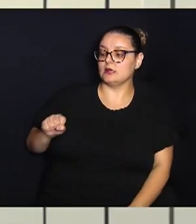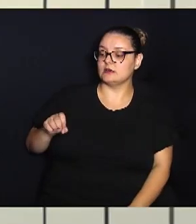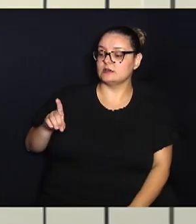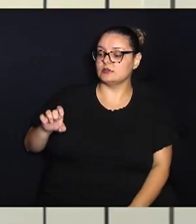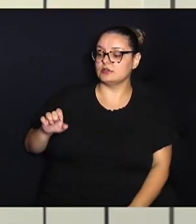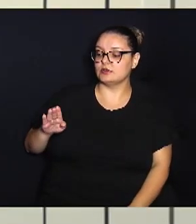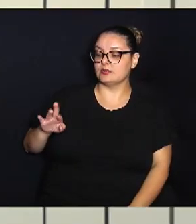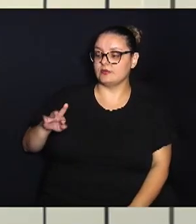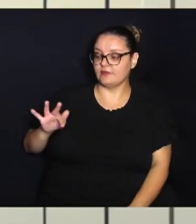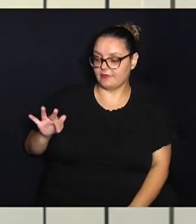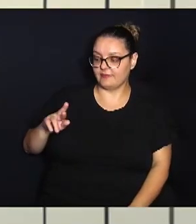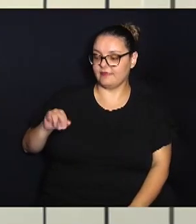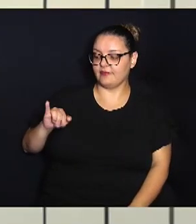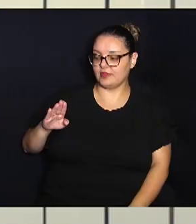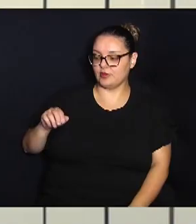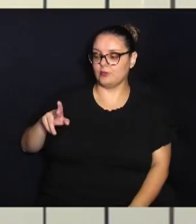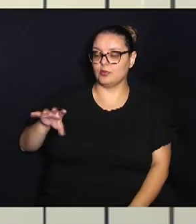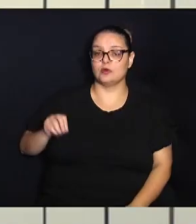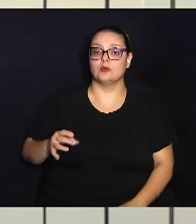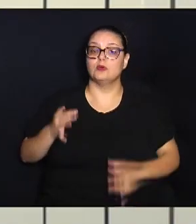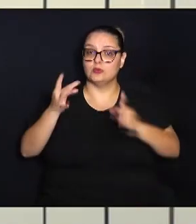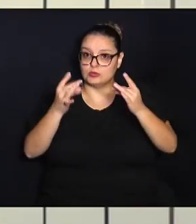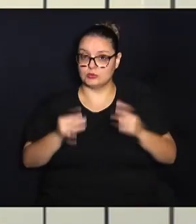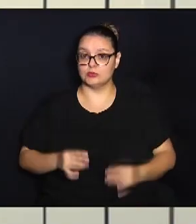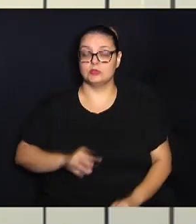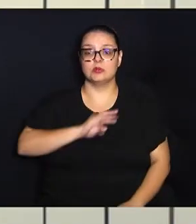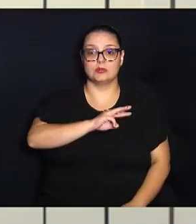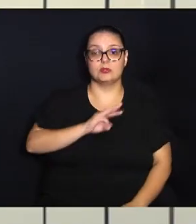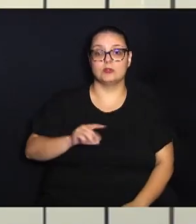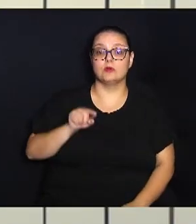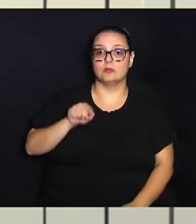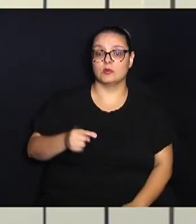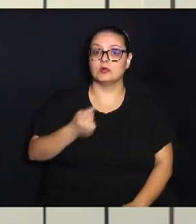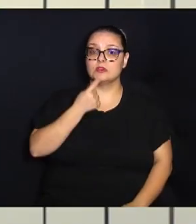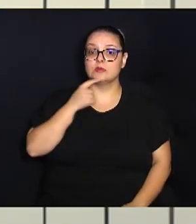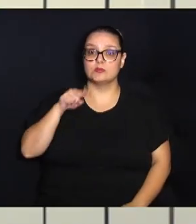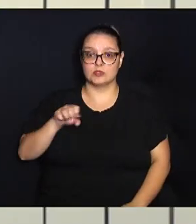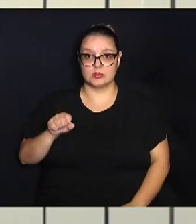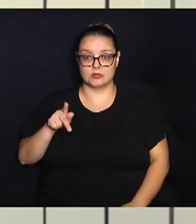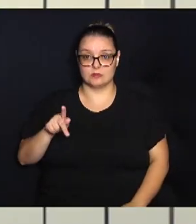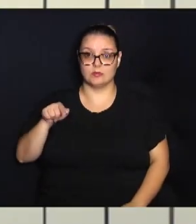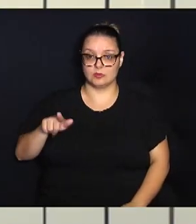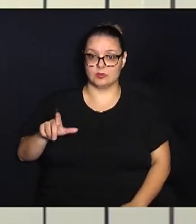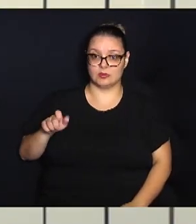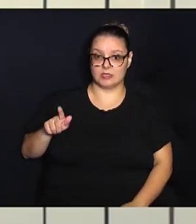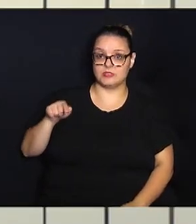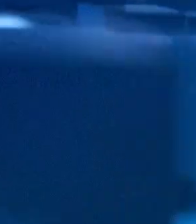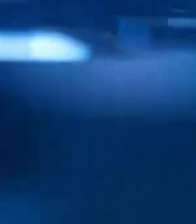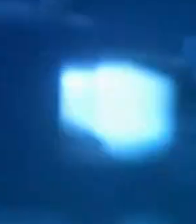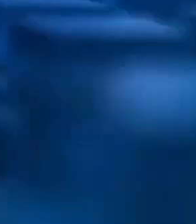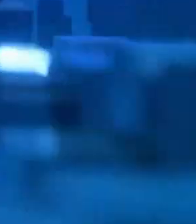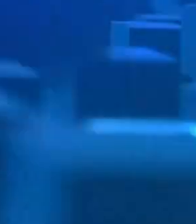detalhe de cada uma das pautas está no campinas.sp.lege.br